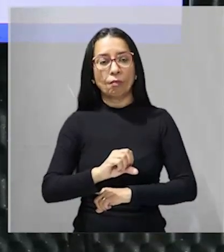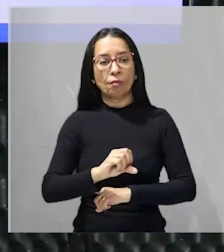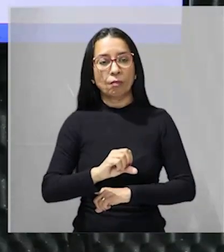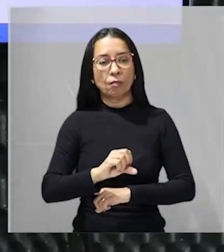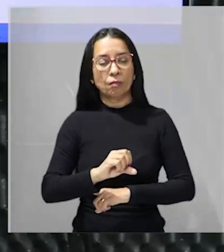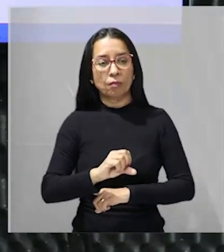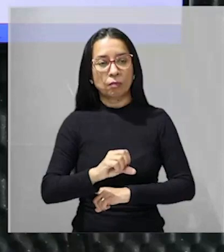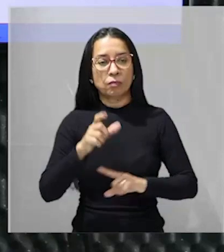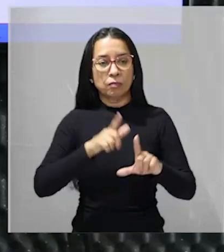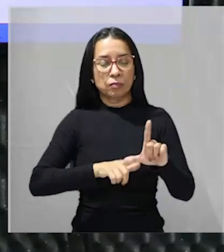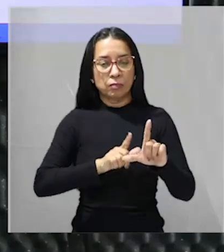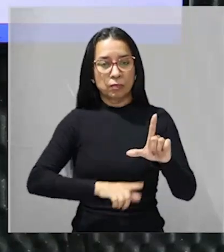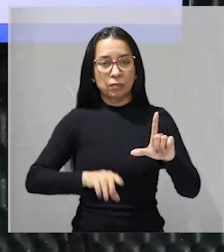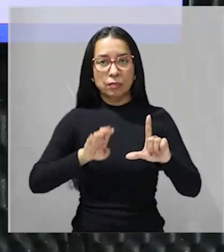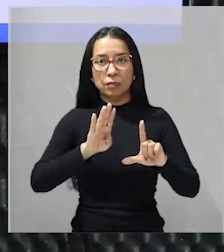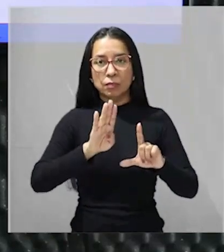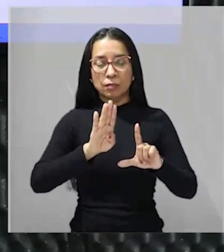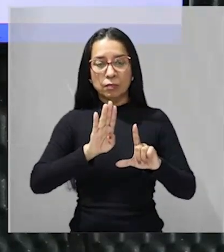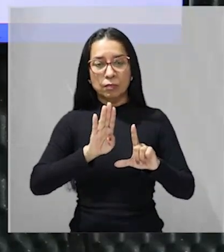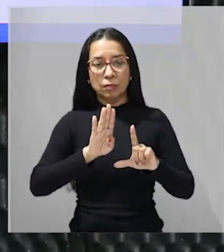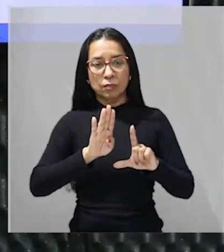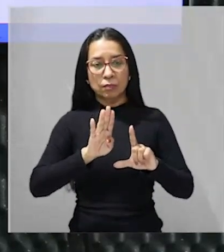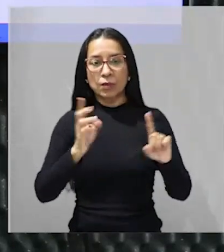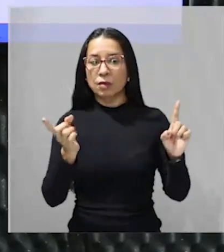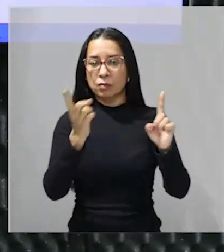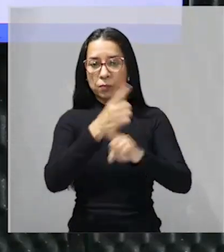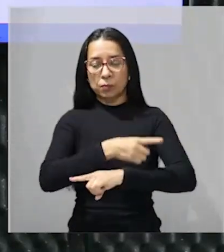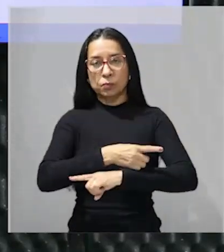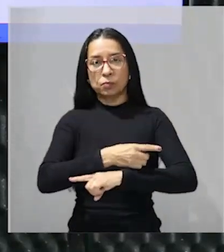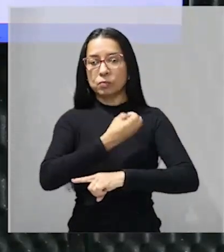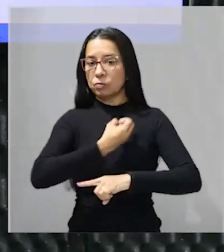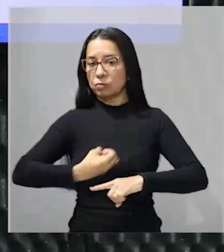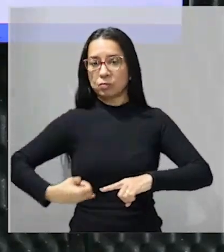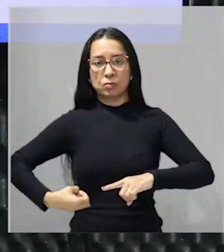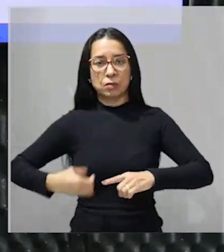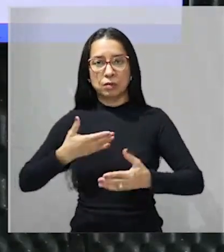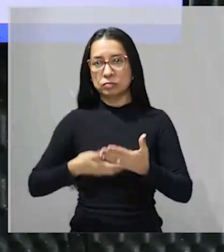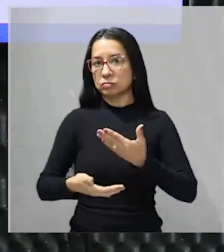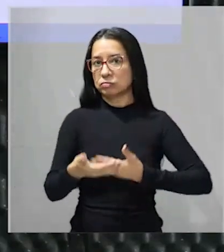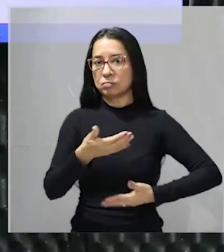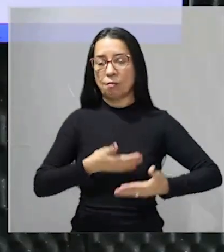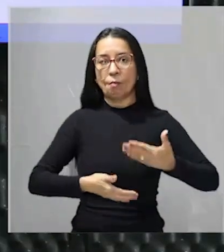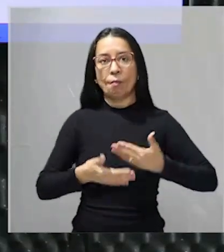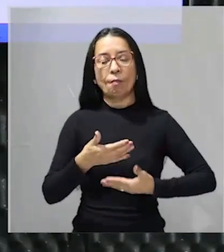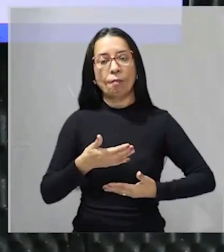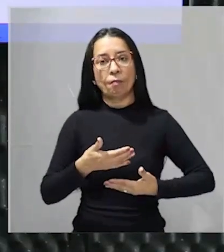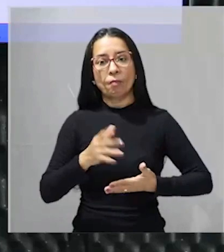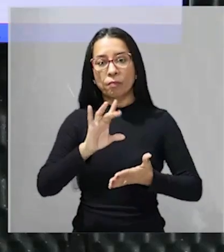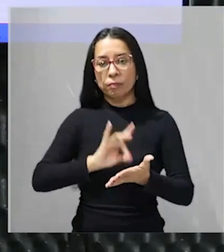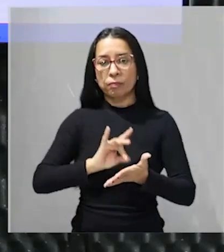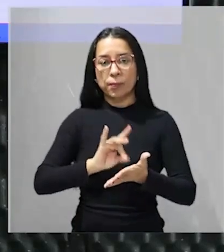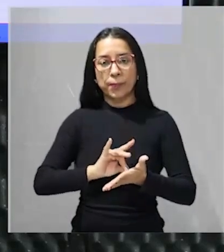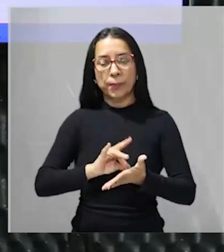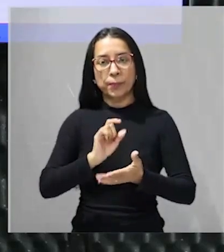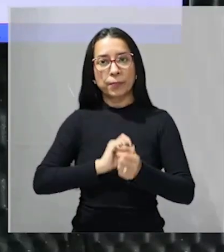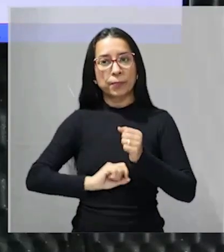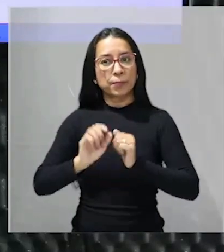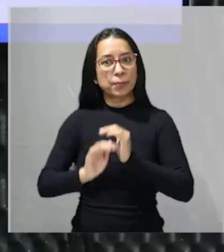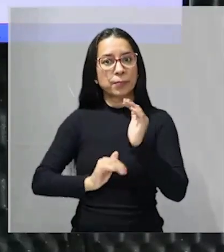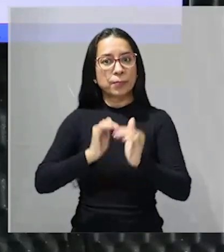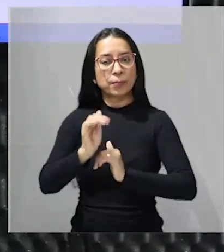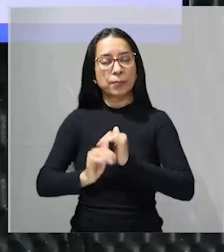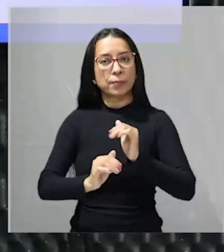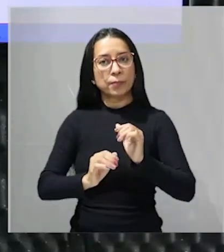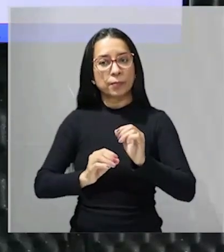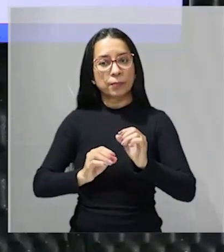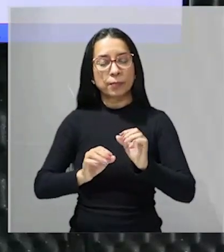a intermediação diplomática do império pelo contrário o império não vai intermediar o império brasileiro na verdade não vai intermediar esse processo de formação